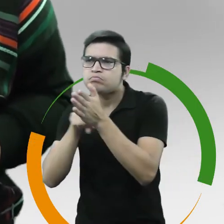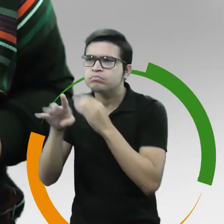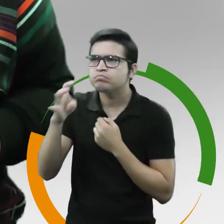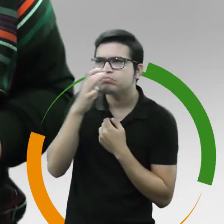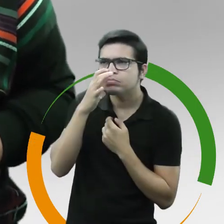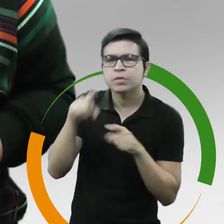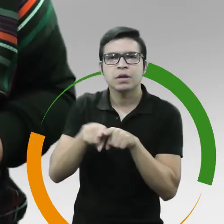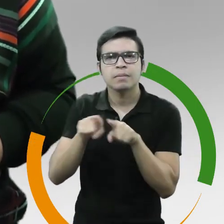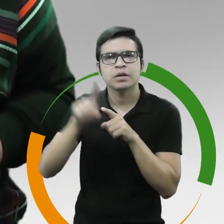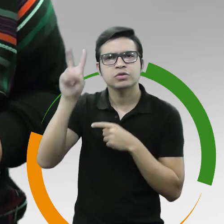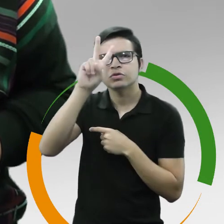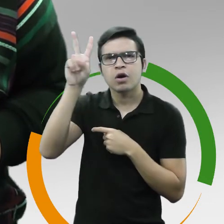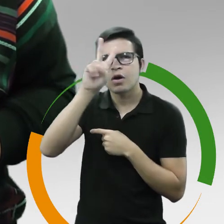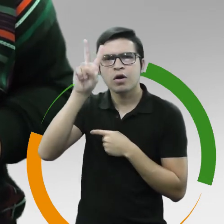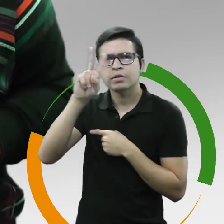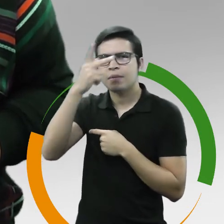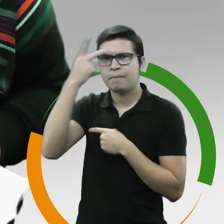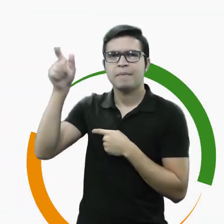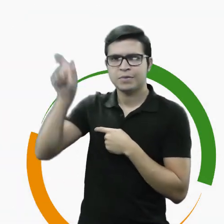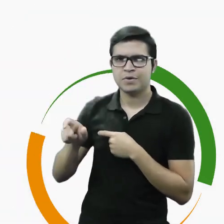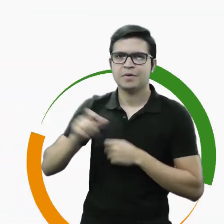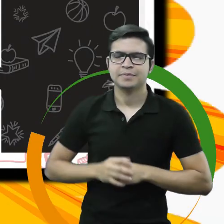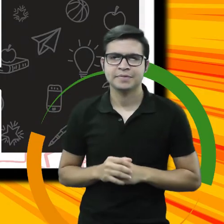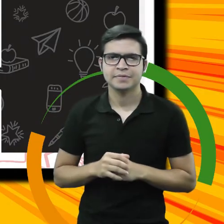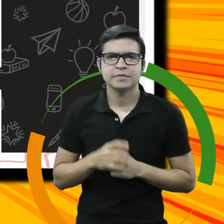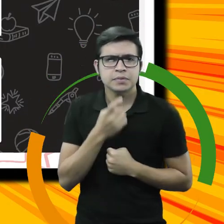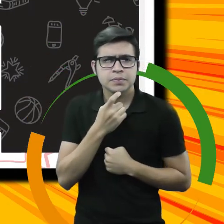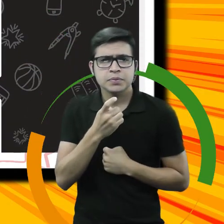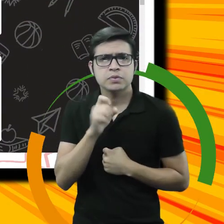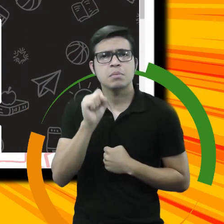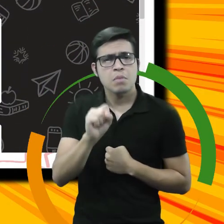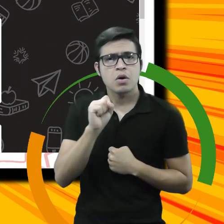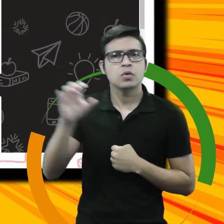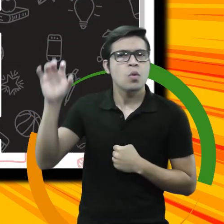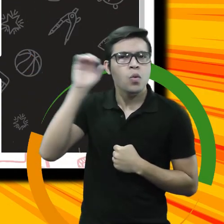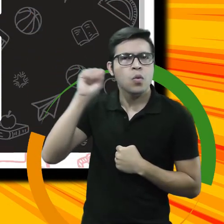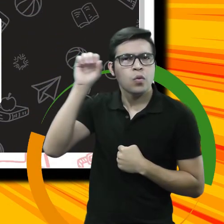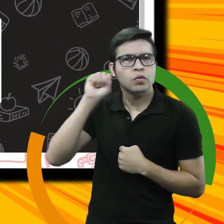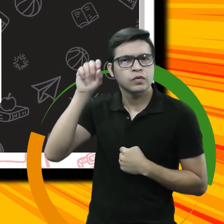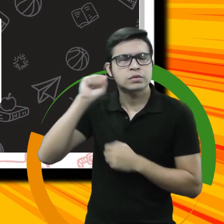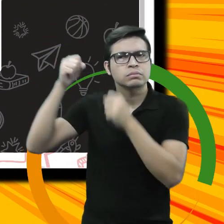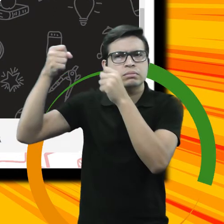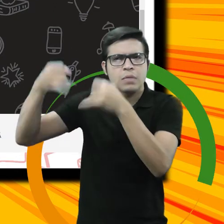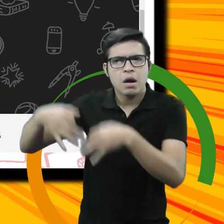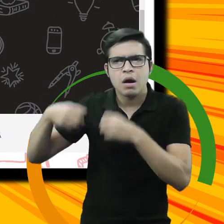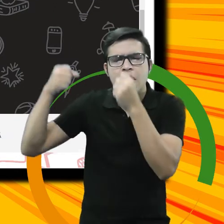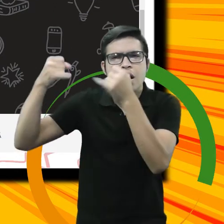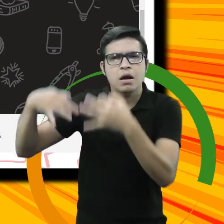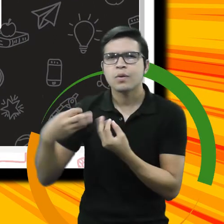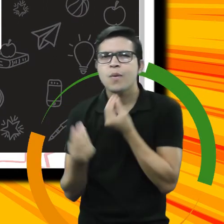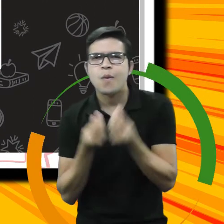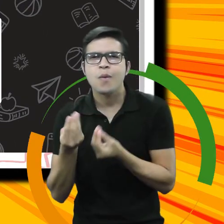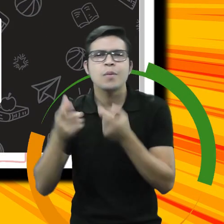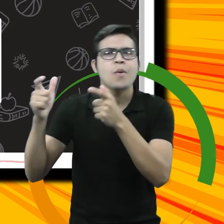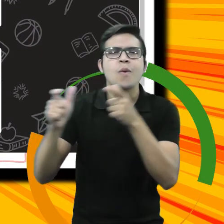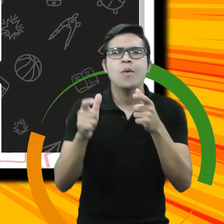históricas e biográficas. Nessa reta final, selecione alguns podcasts que falem sobre atualidades e escute os